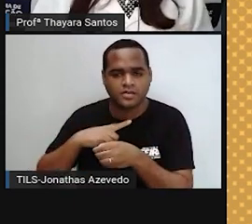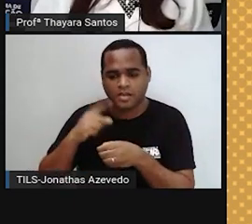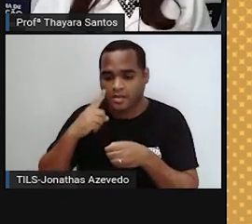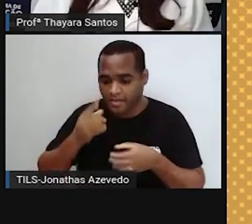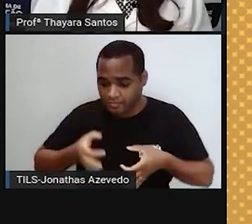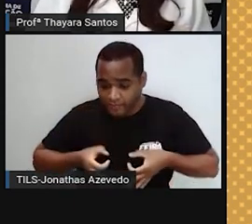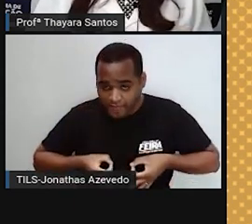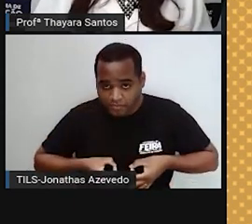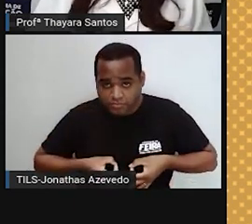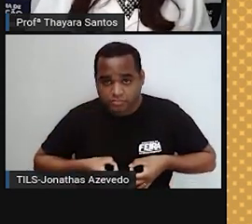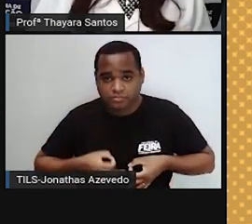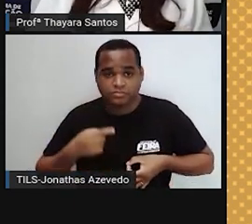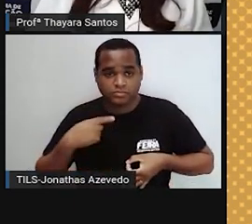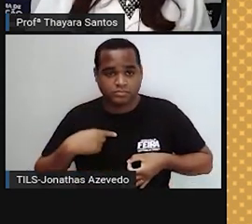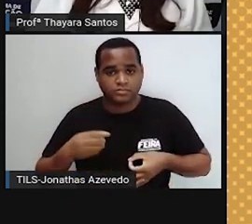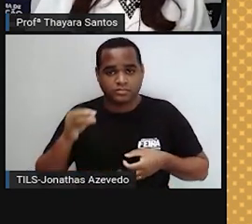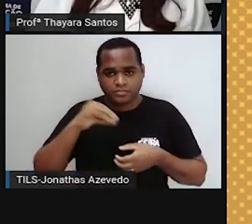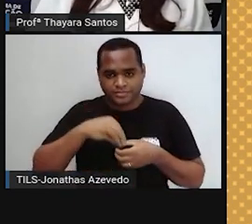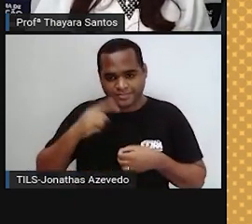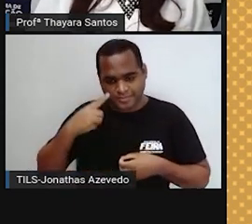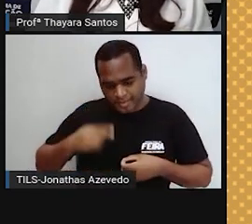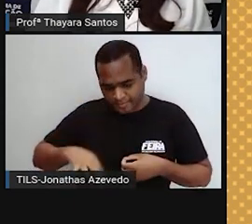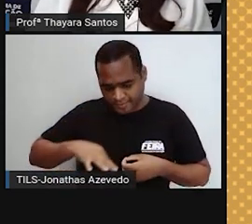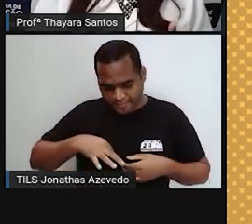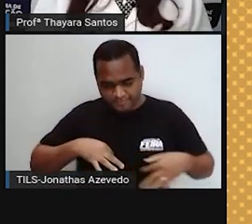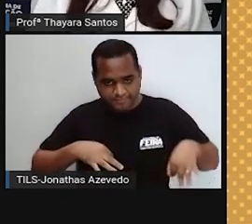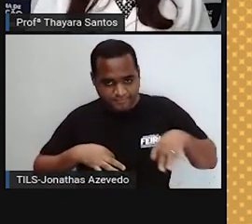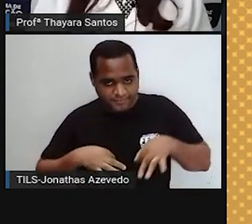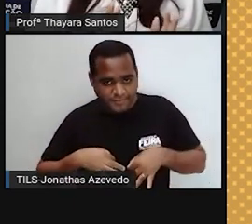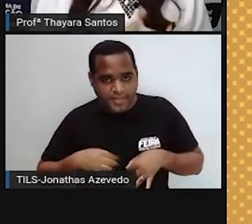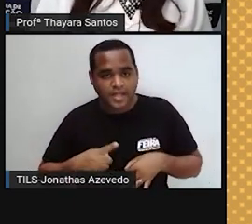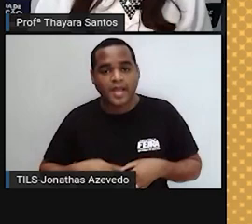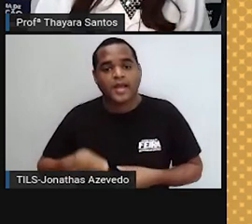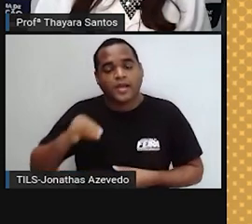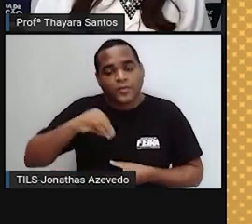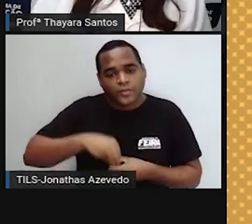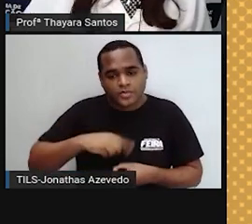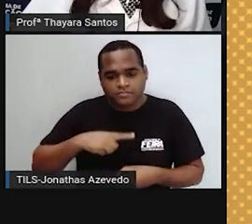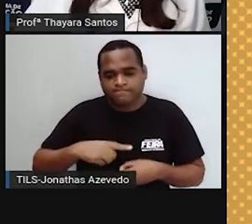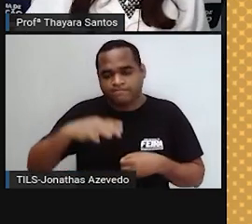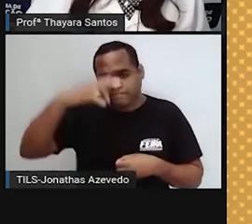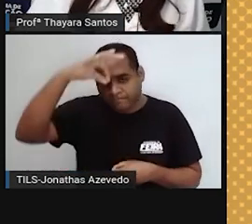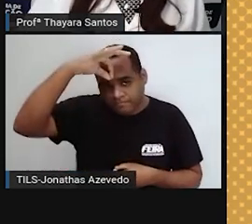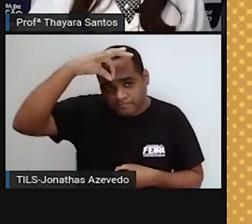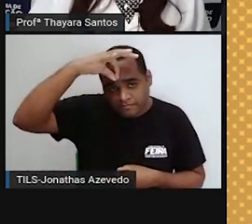falópio, que também são chamadas de tubas uterinas, o útero e a vagina.